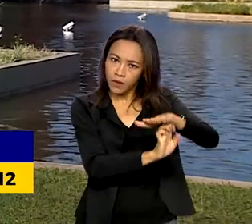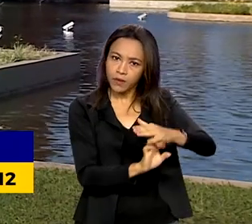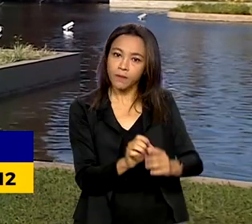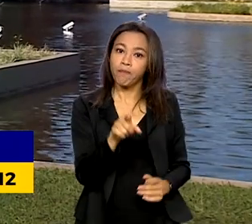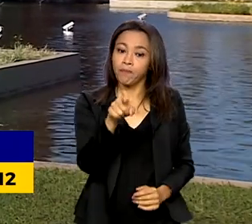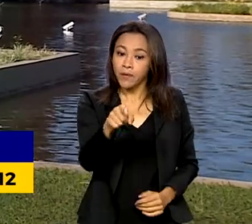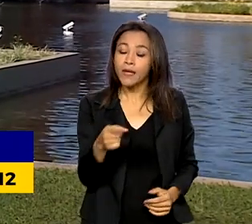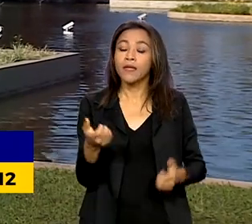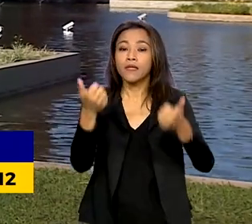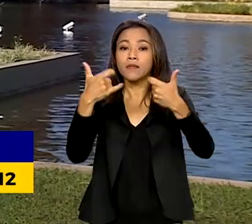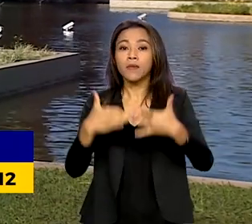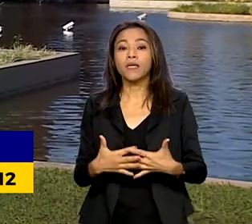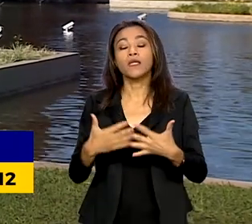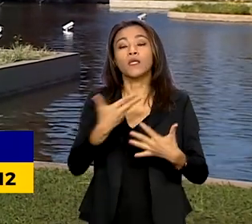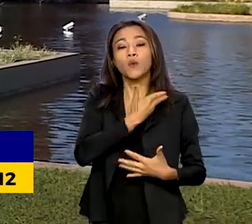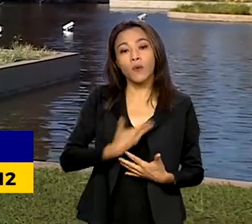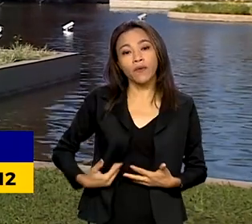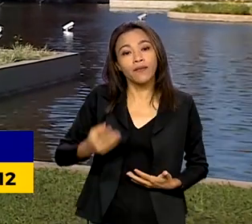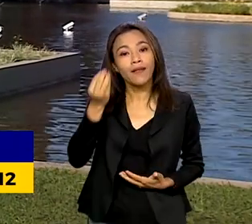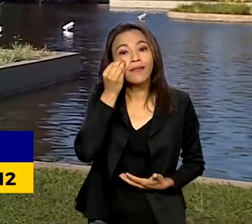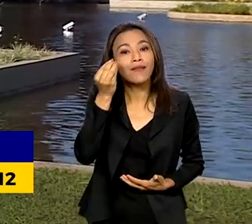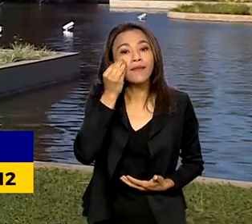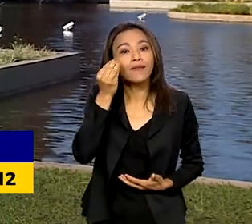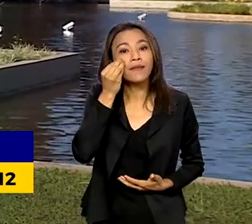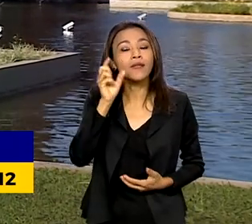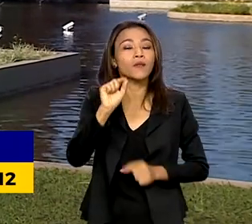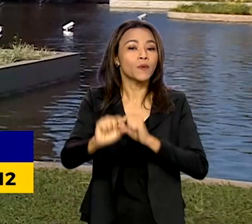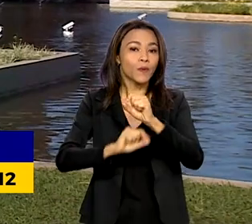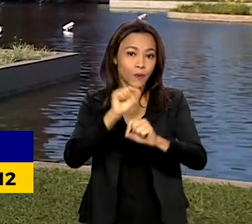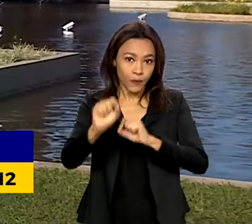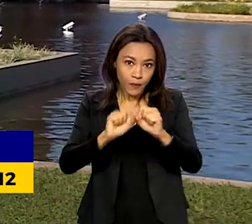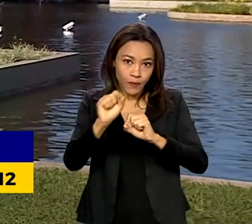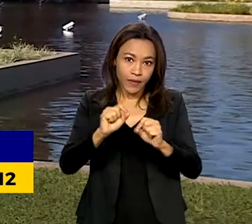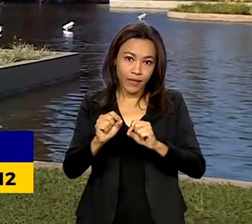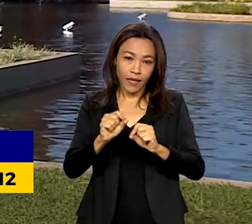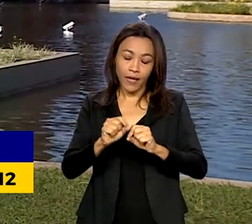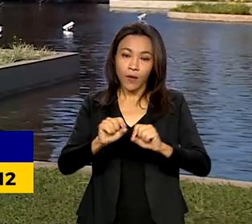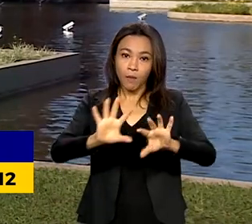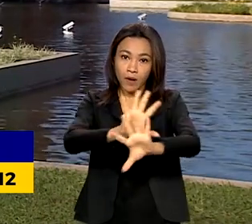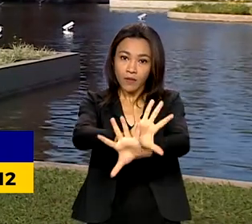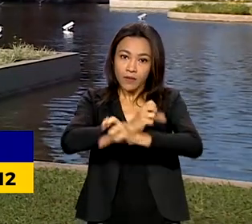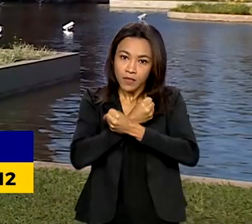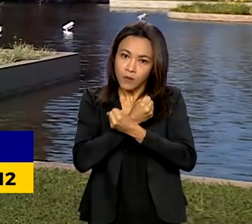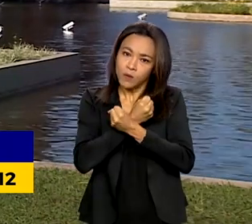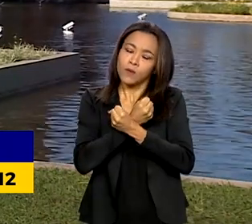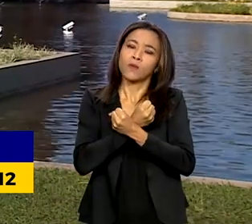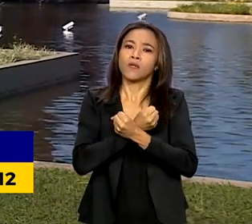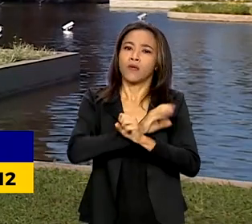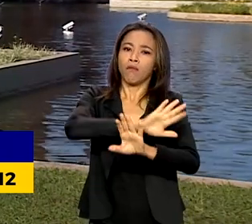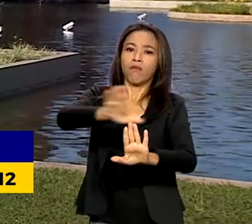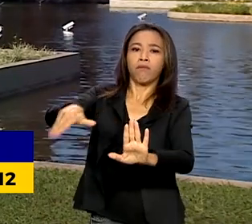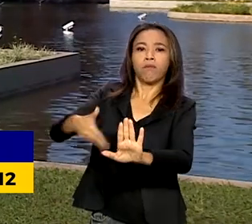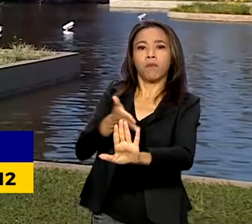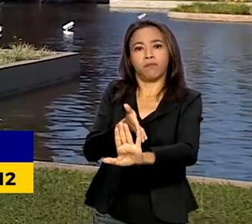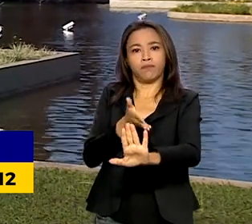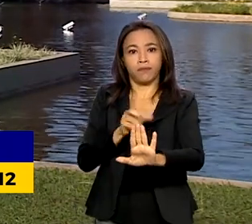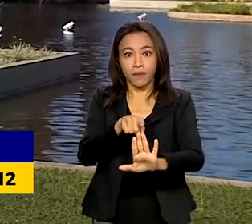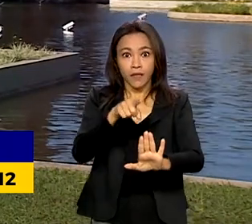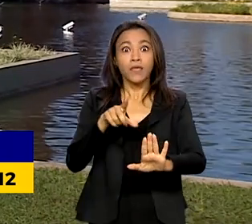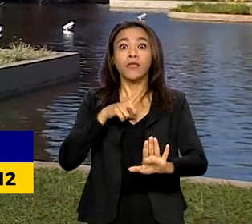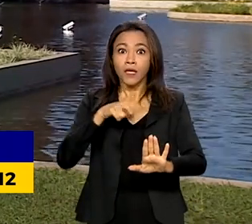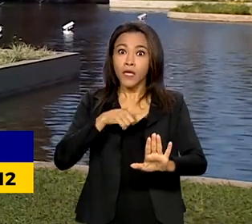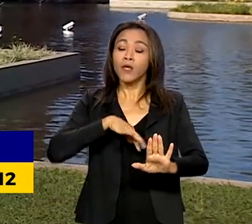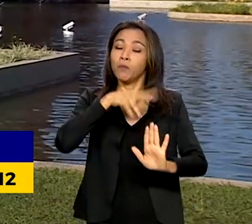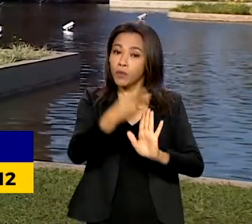o governo está tentando impedir uma censura clandestina ao debate sobre o projeto de lei que tramita na Câmara desde